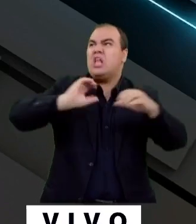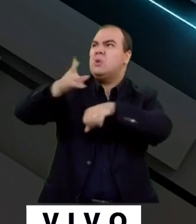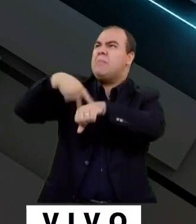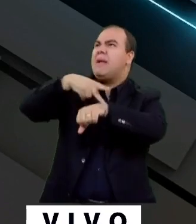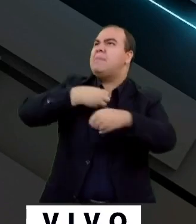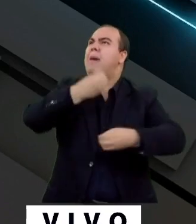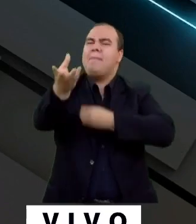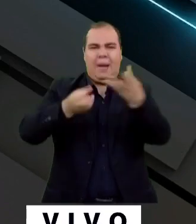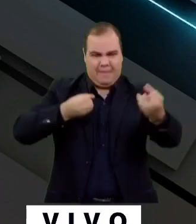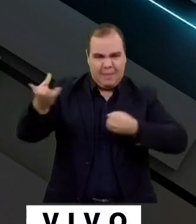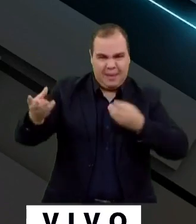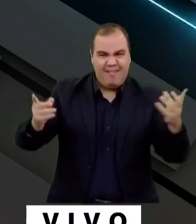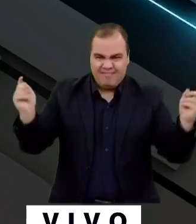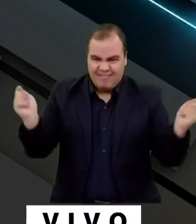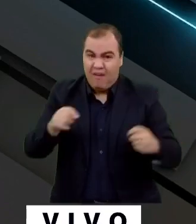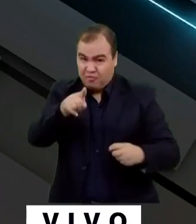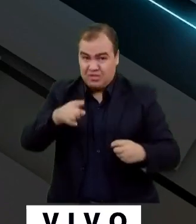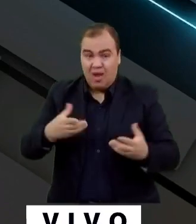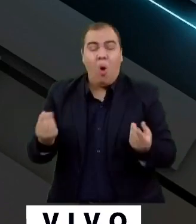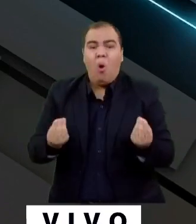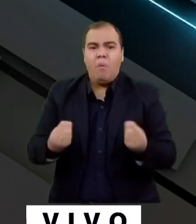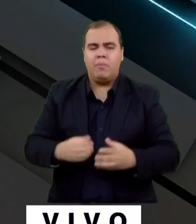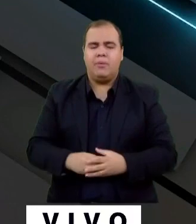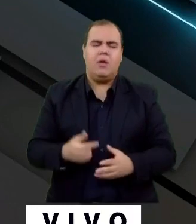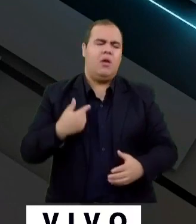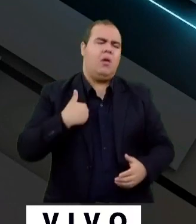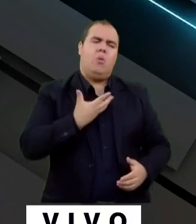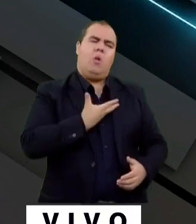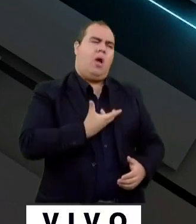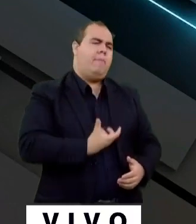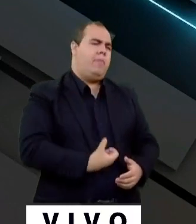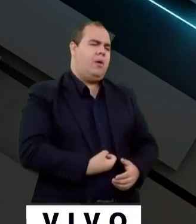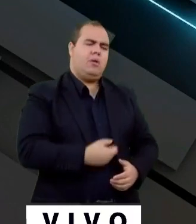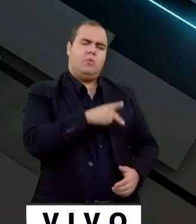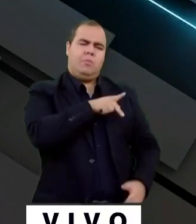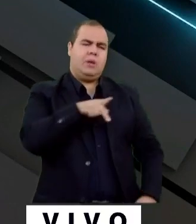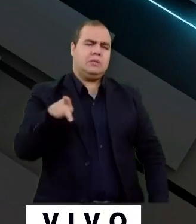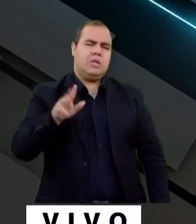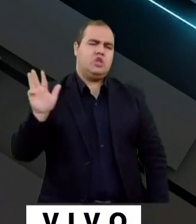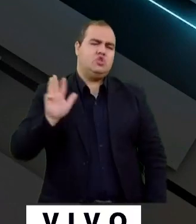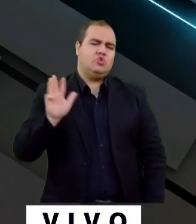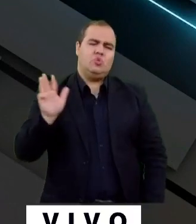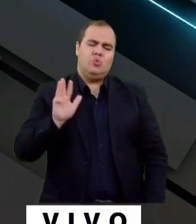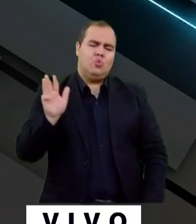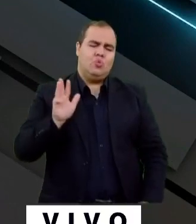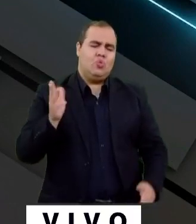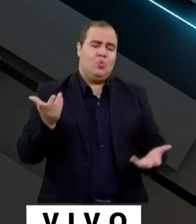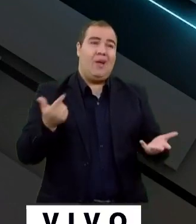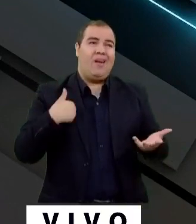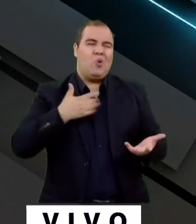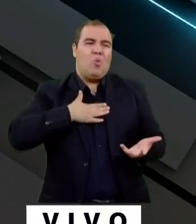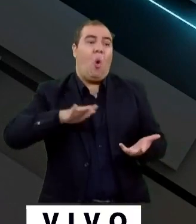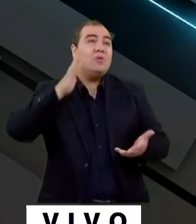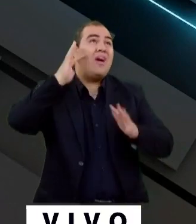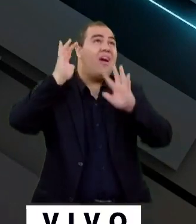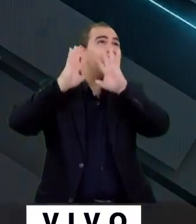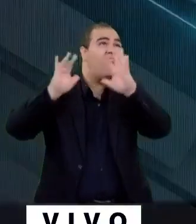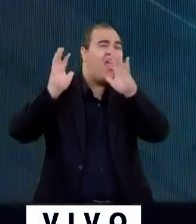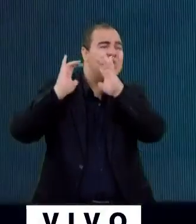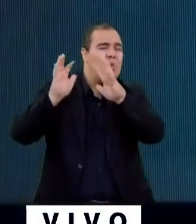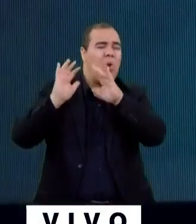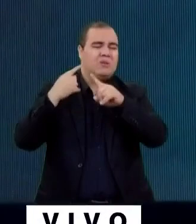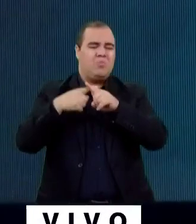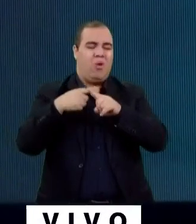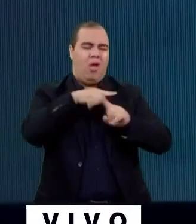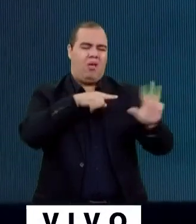Senador, eu lamento que o presidente Lula não esteja aqui, porque eu não gosto muito de fazer reflexões que a pessoa não possa reagir. Porém, o